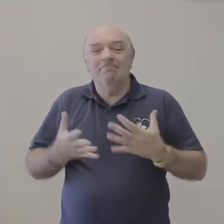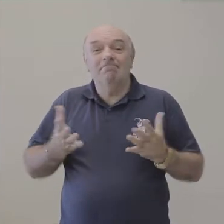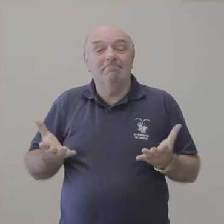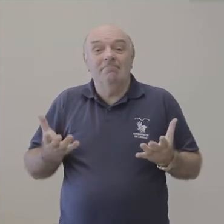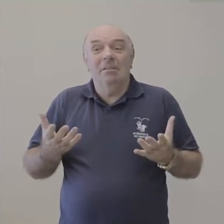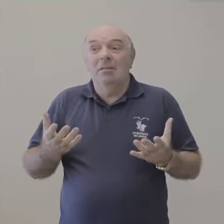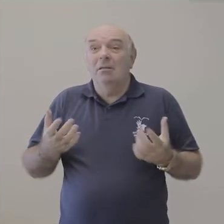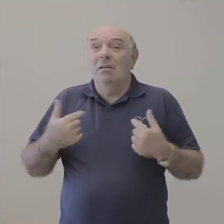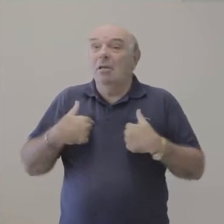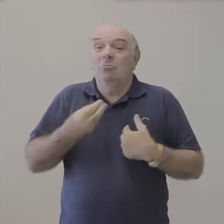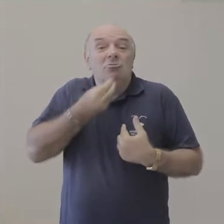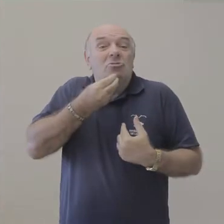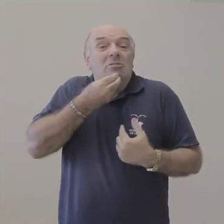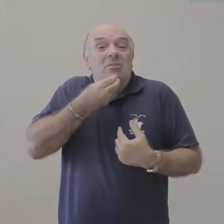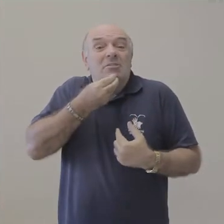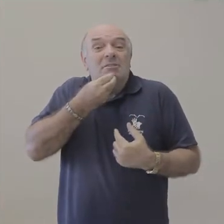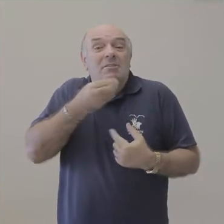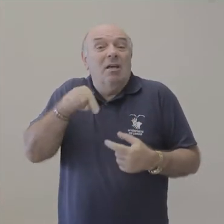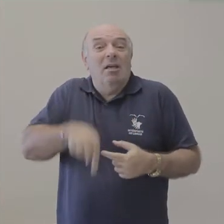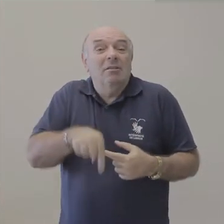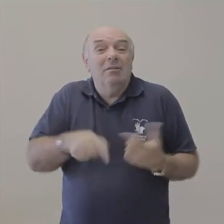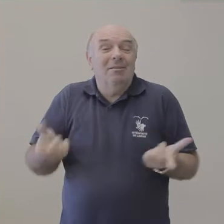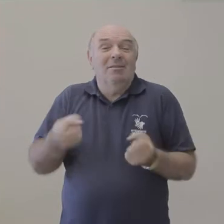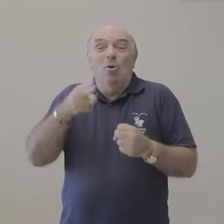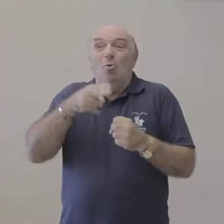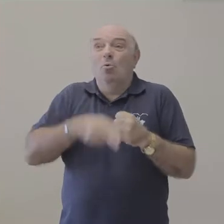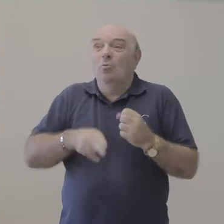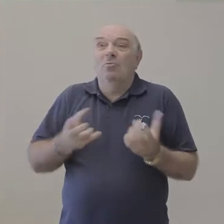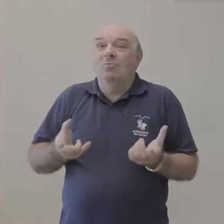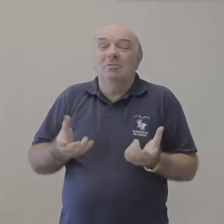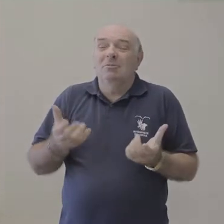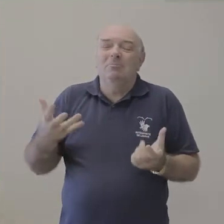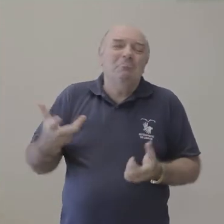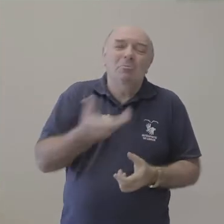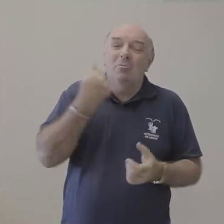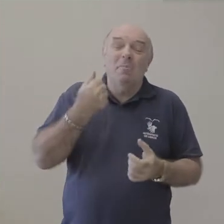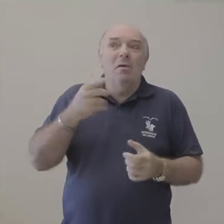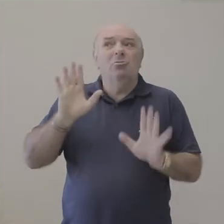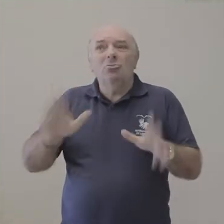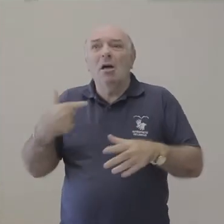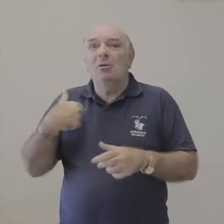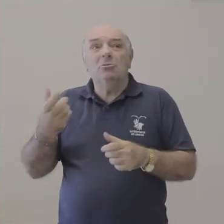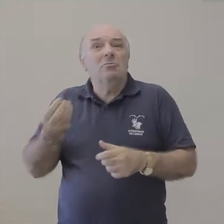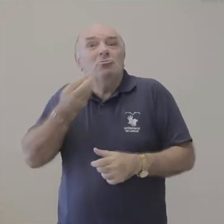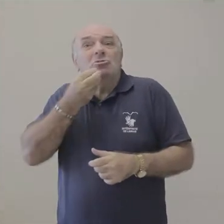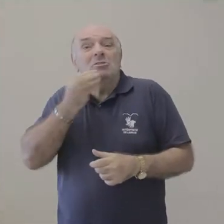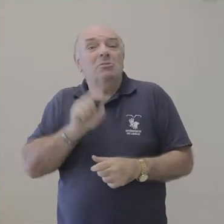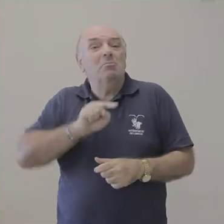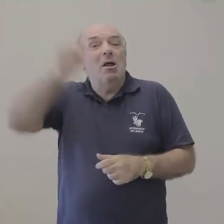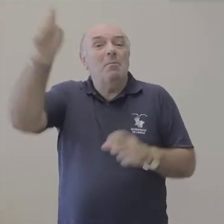Sou apaixonada pela UFIS. Tanto que eu tive chance de estar hoje em outra instituição, tipo